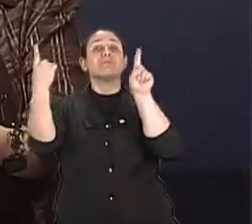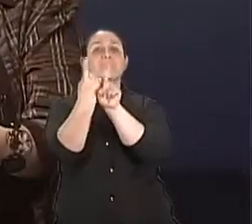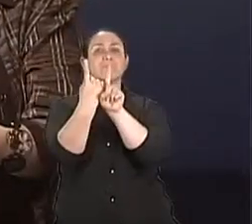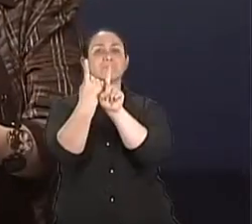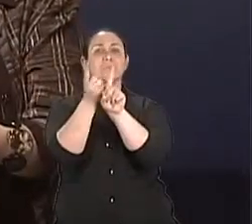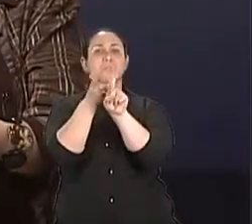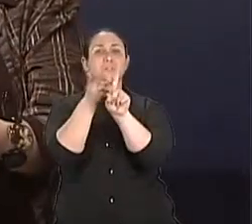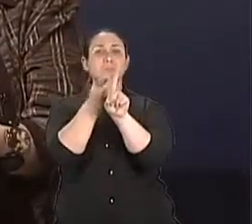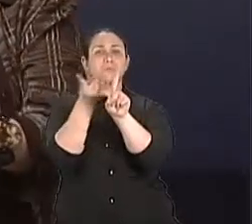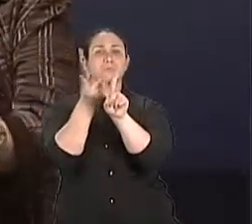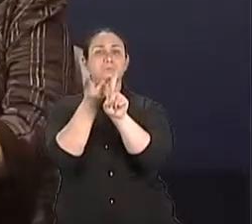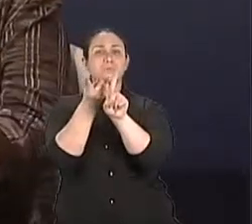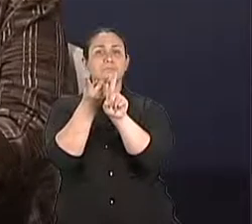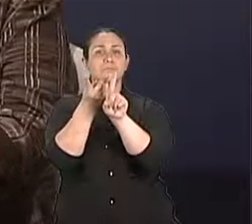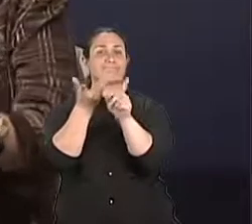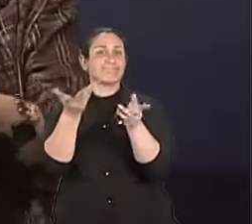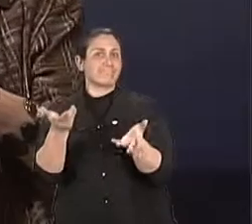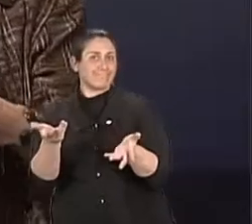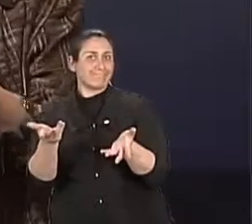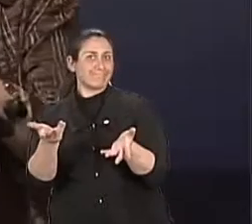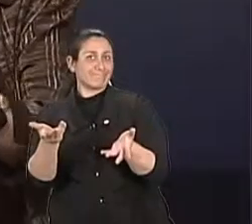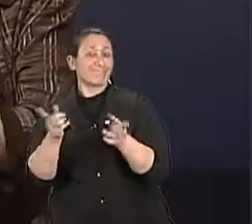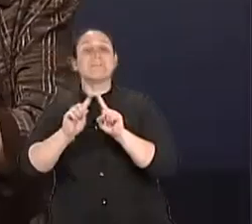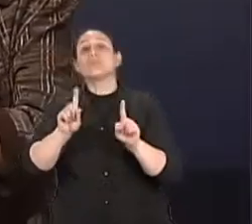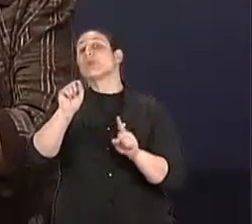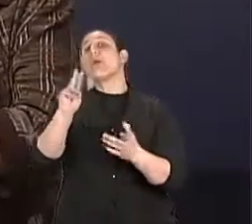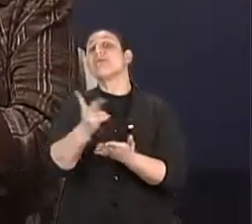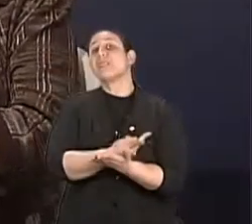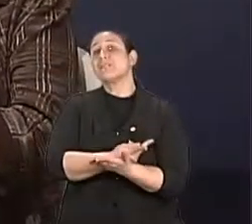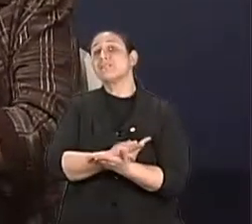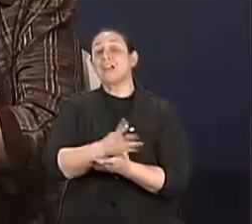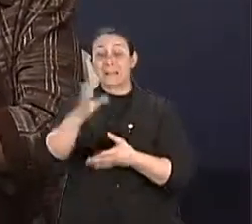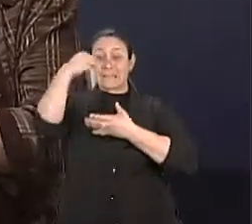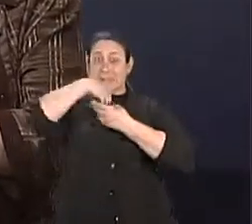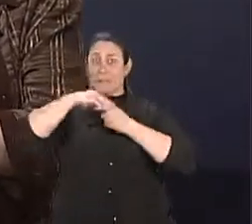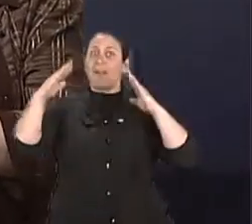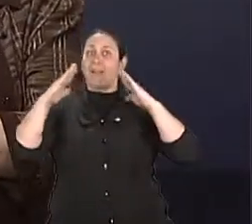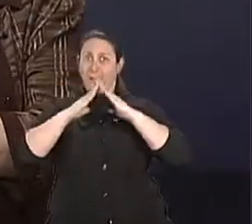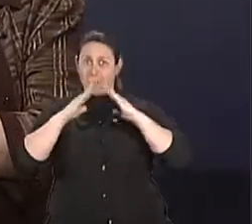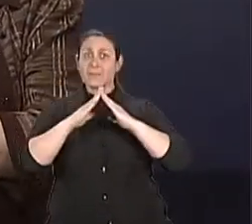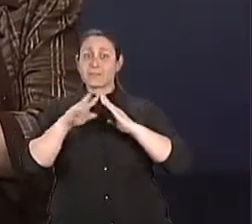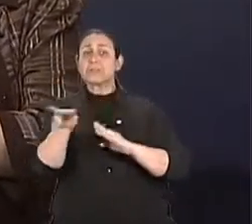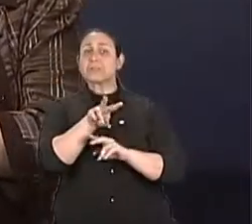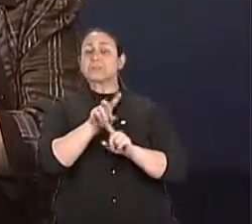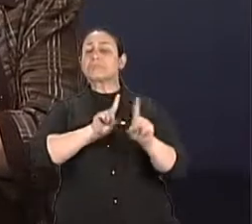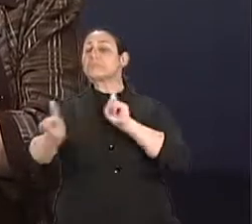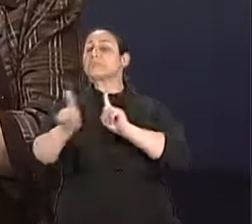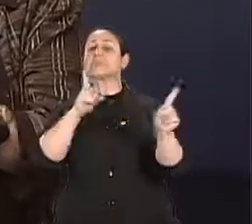era o mesmo casal. Era ele e ela. Só que na relação, cada um buscava no